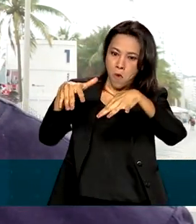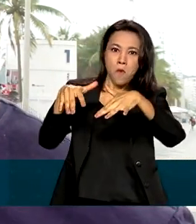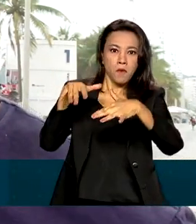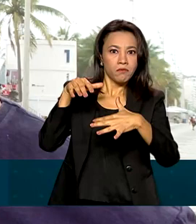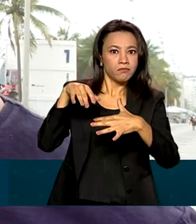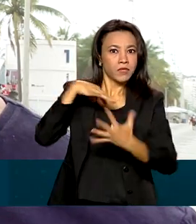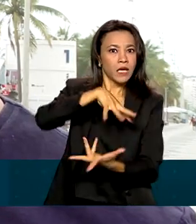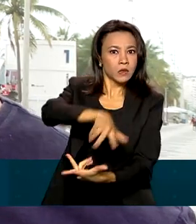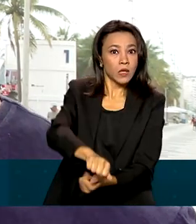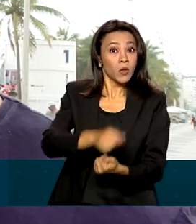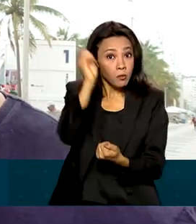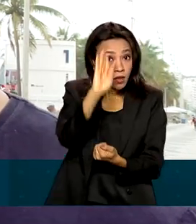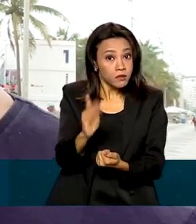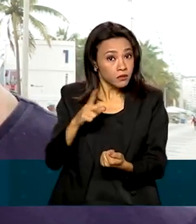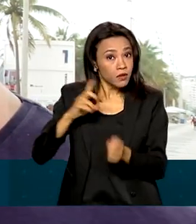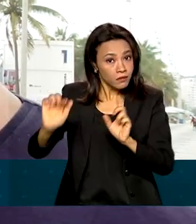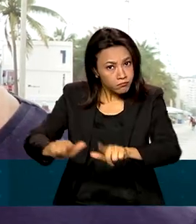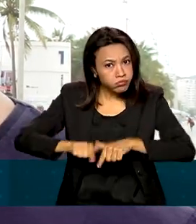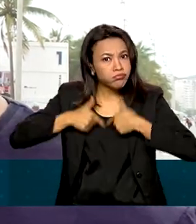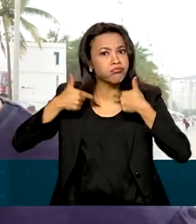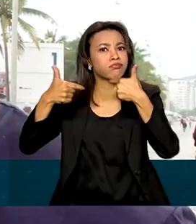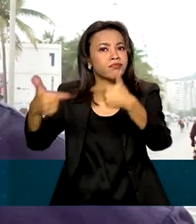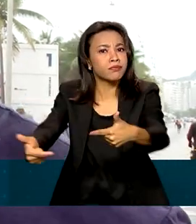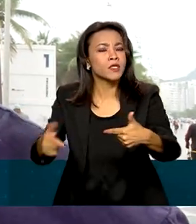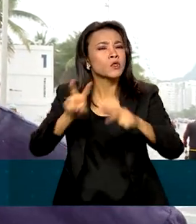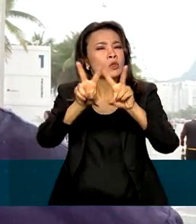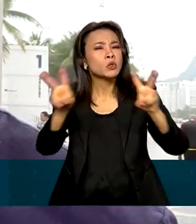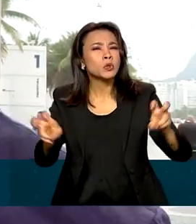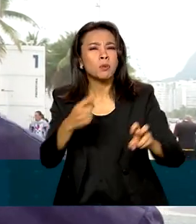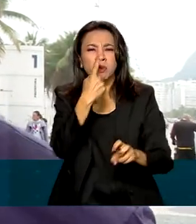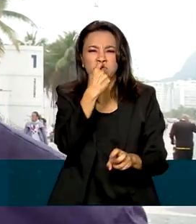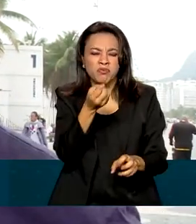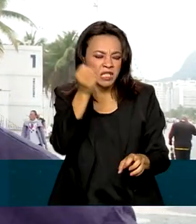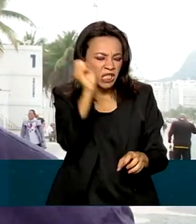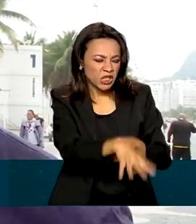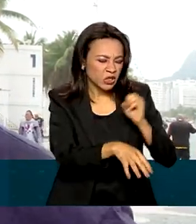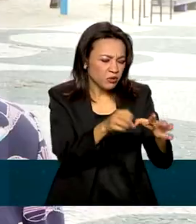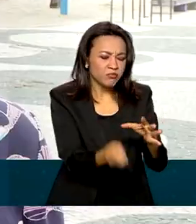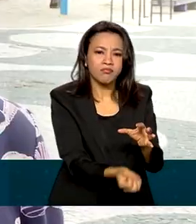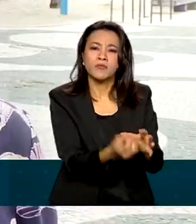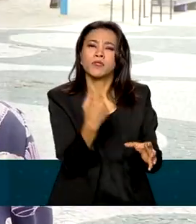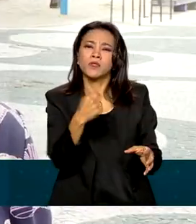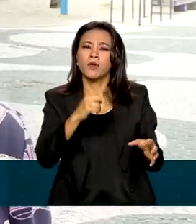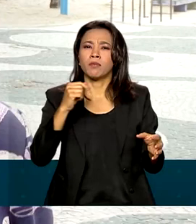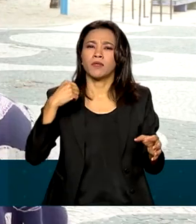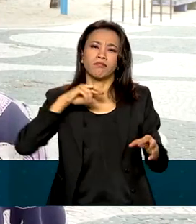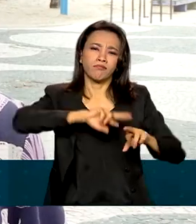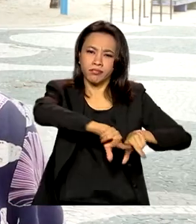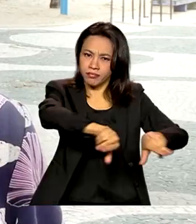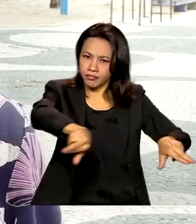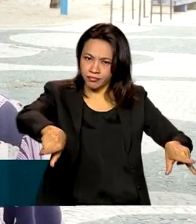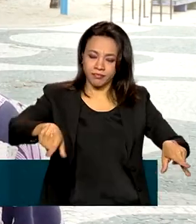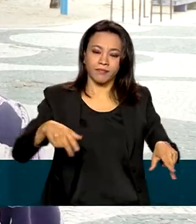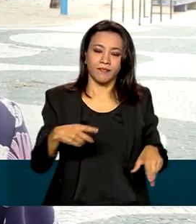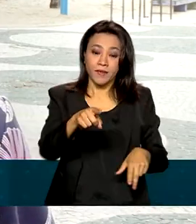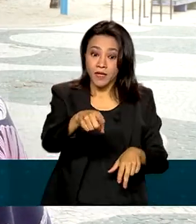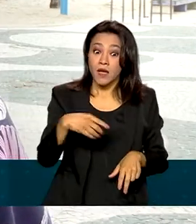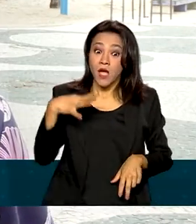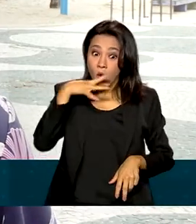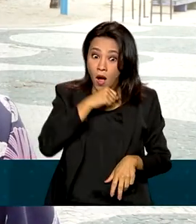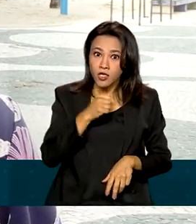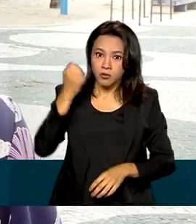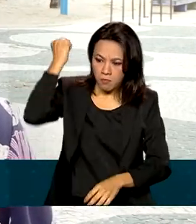trabalhado para melhorar a questão da poluição, a questão da preservação ambiental. Acho excelente. Quanto mais praias